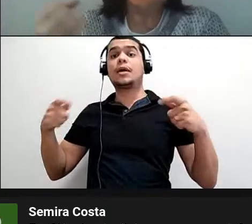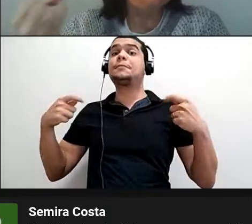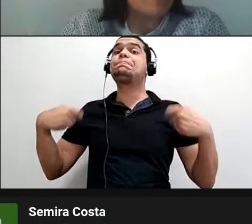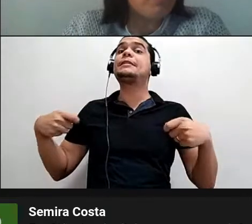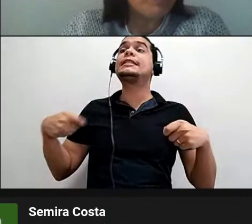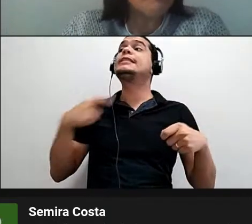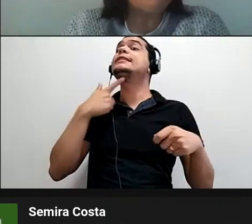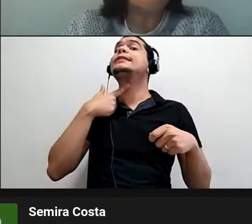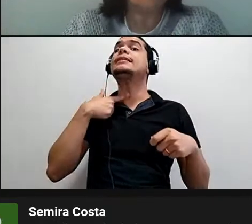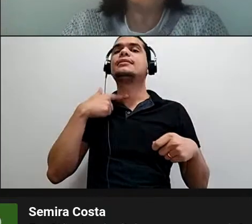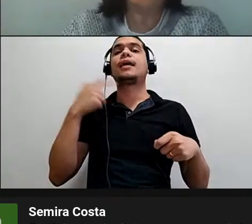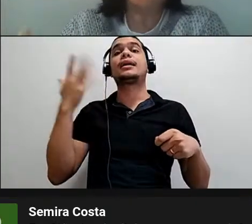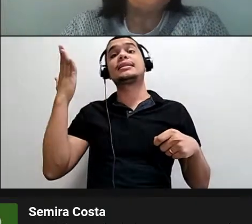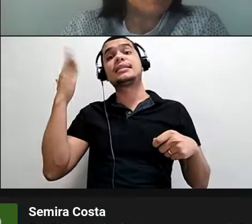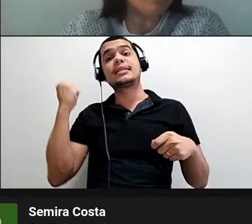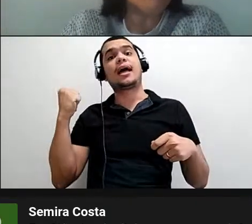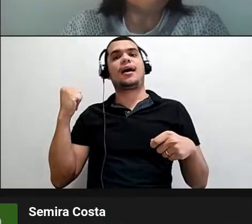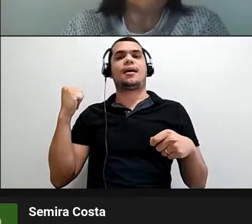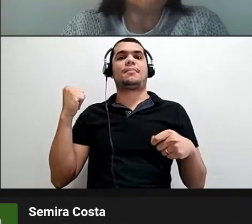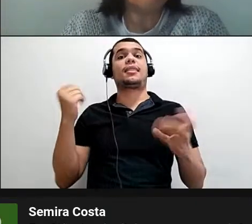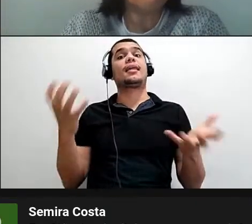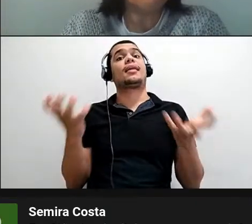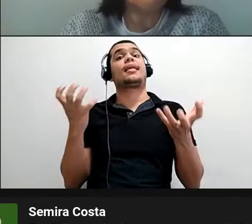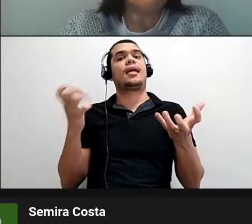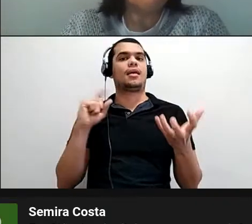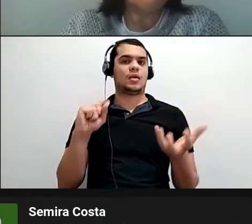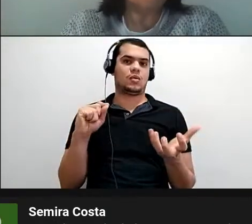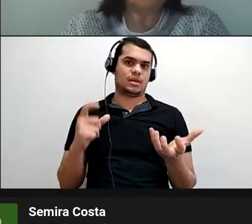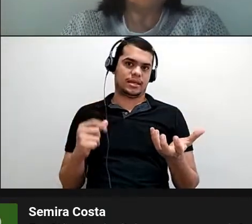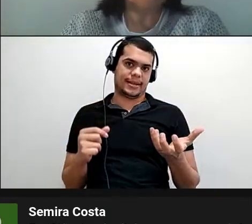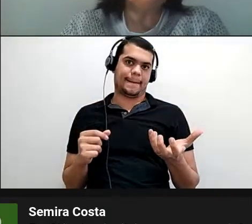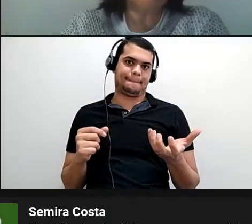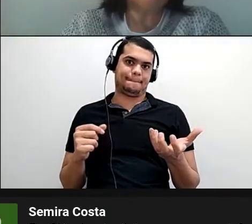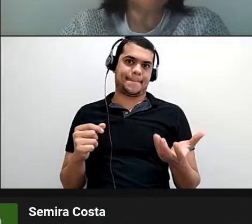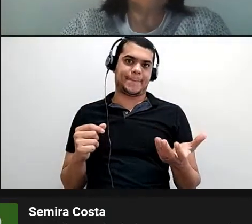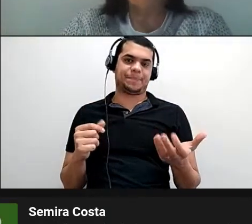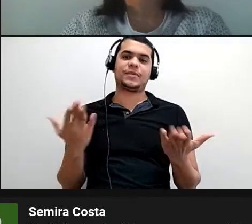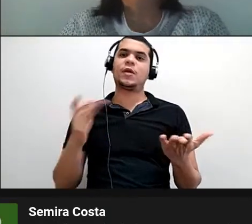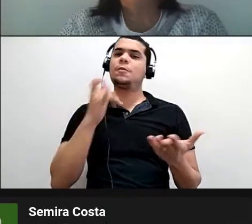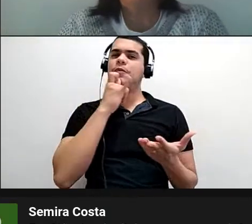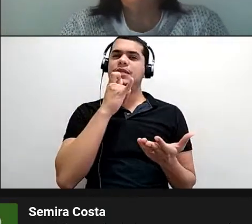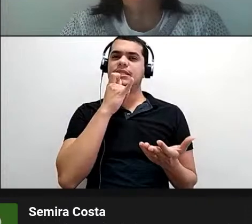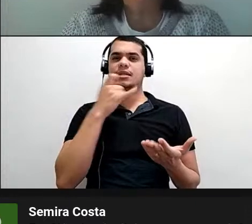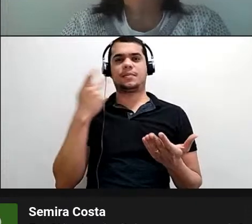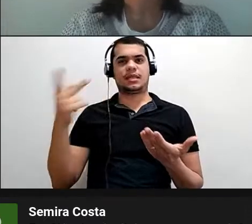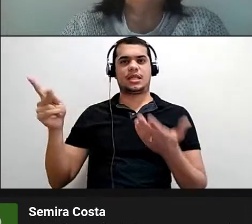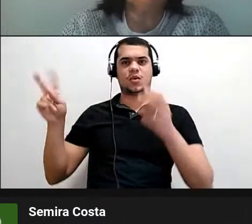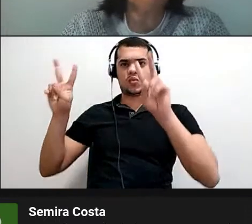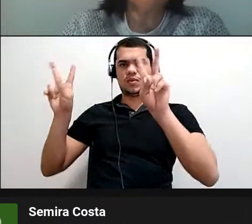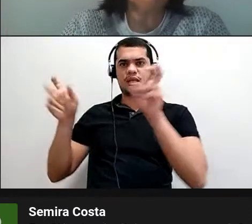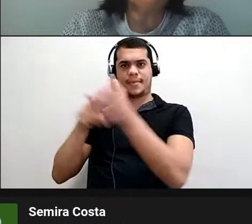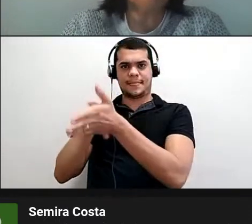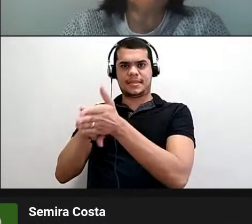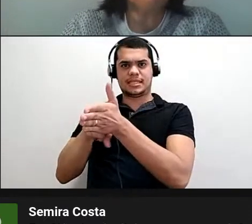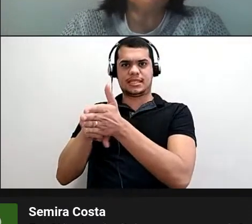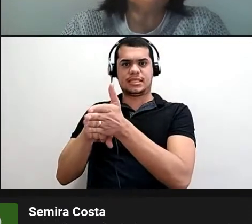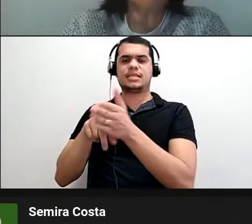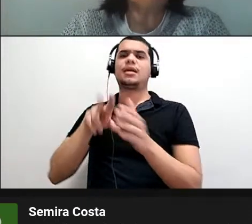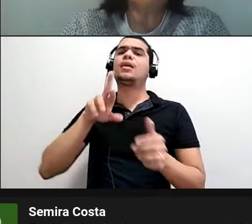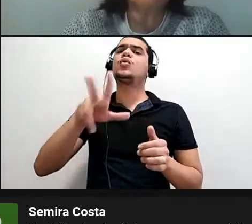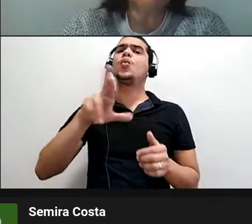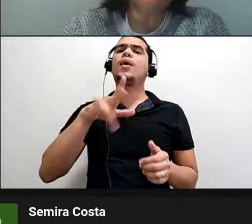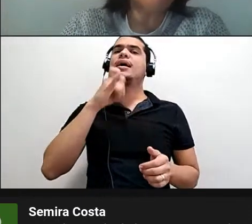que essas pessoas sabem e o que elas querem. Então, assim, por exemplo, o teu tema de pesquisa não pode ser algo que você